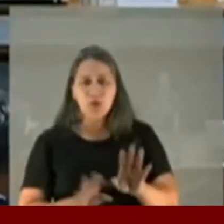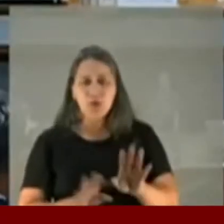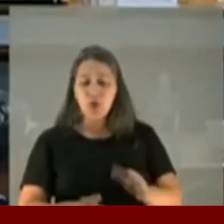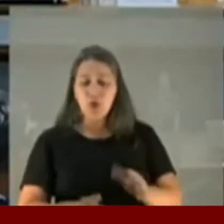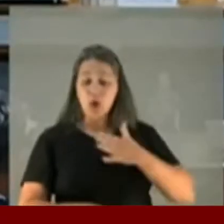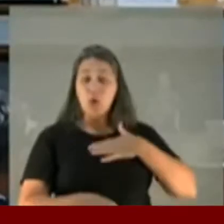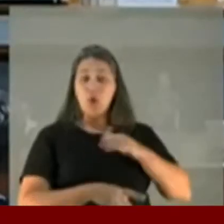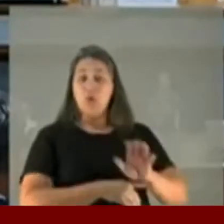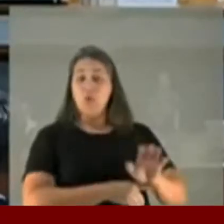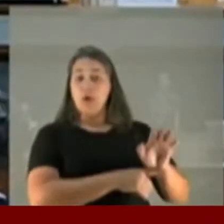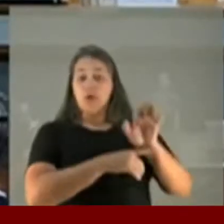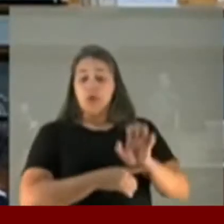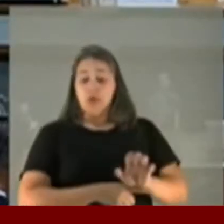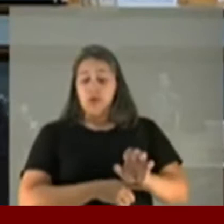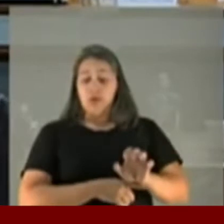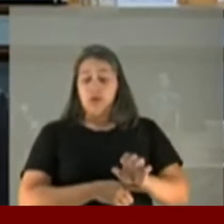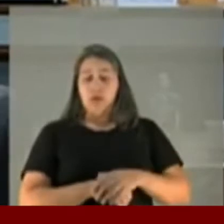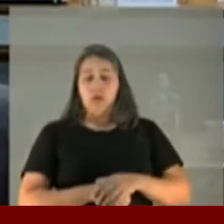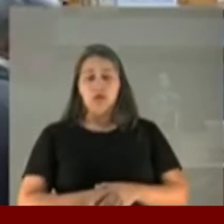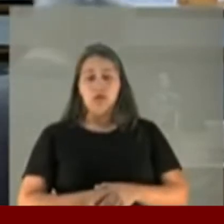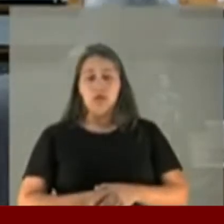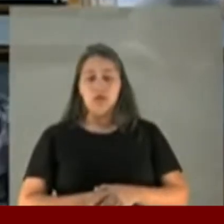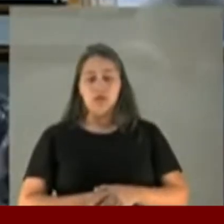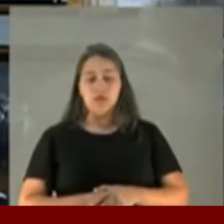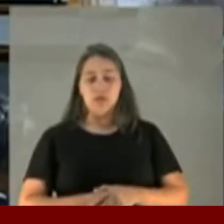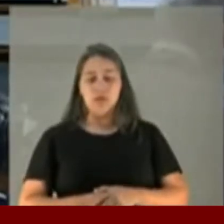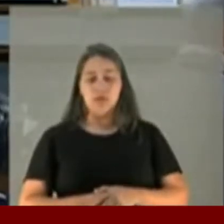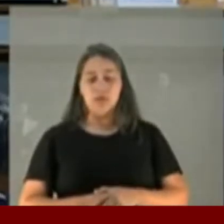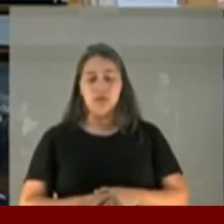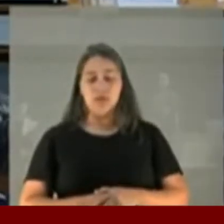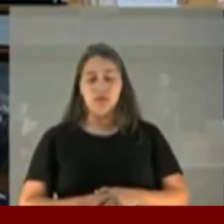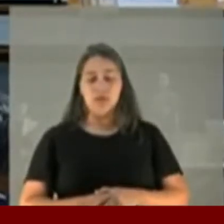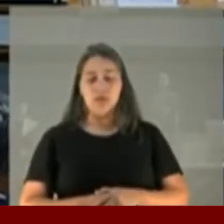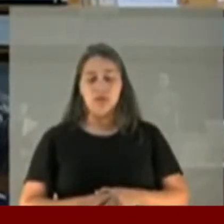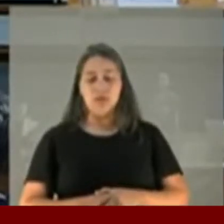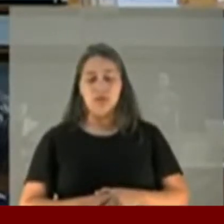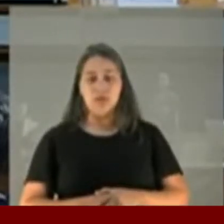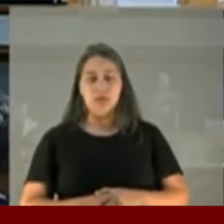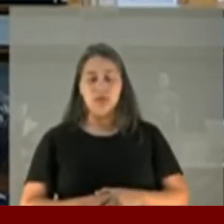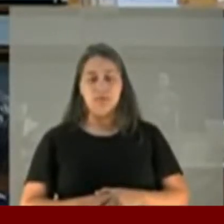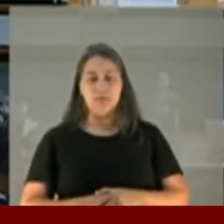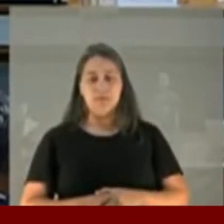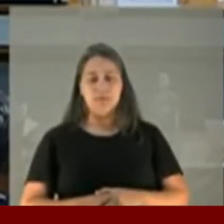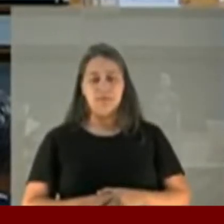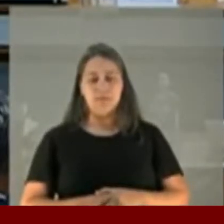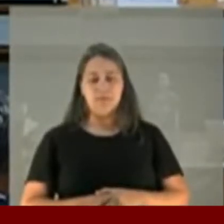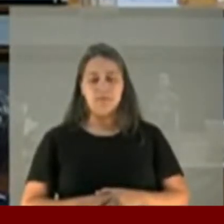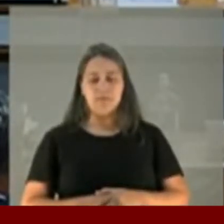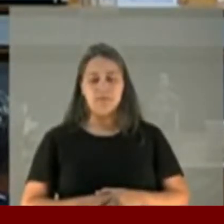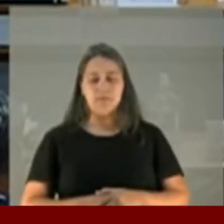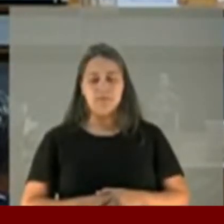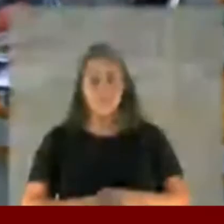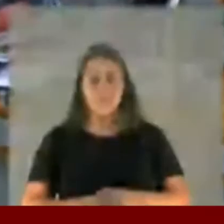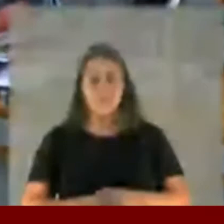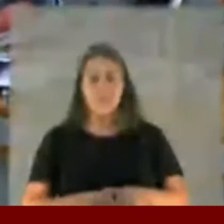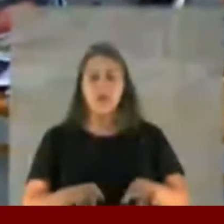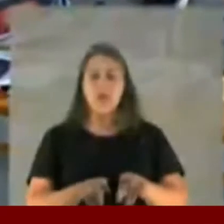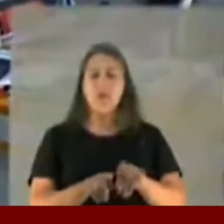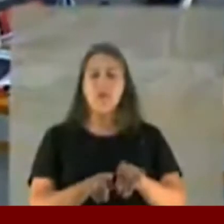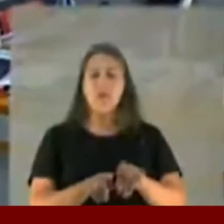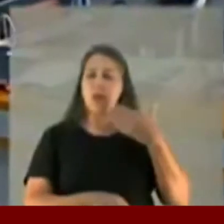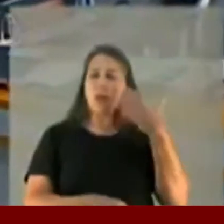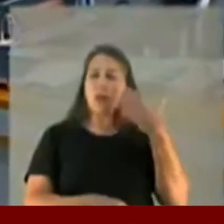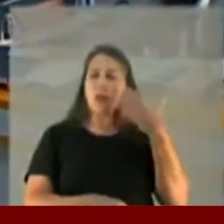meu estado, chapéu de barra. Senhor presidente, olha, marretas encaminham a degravação para a Polícia